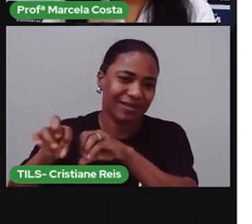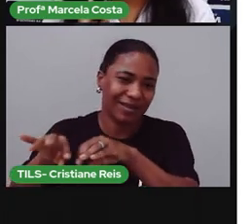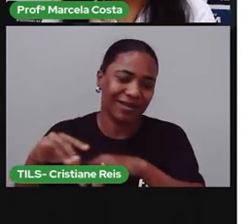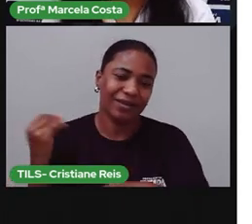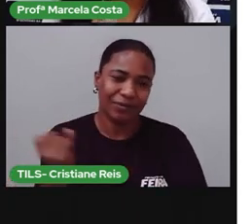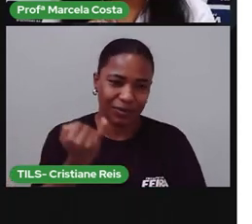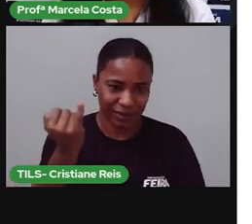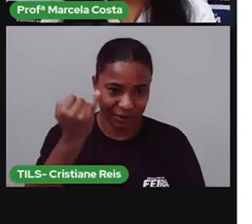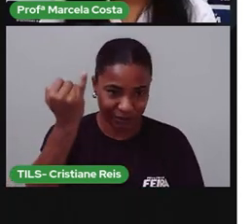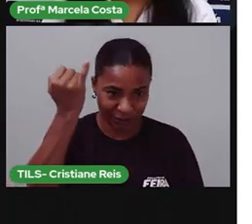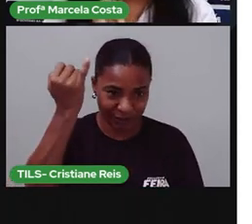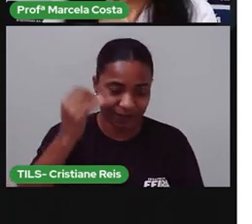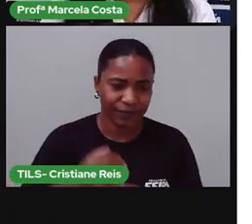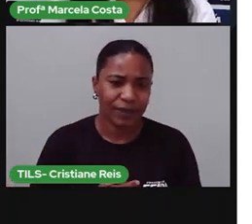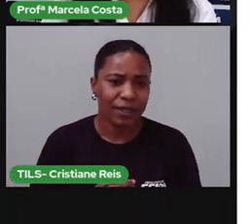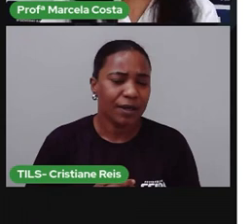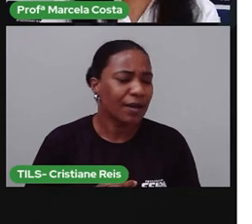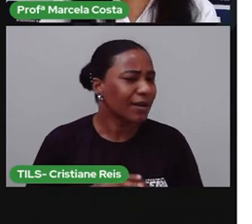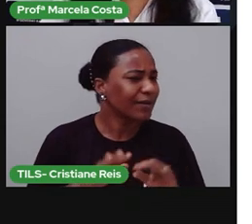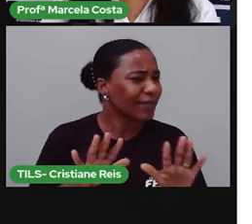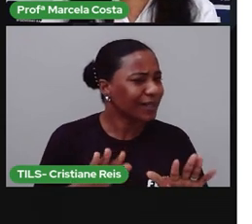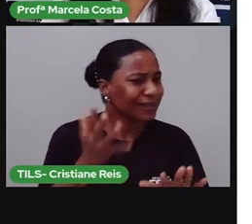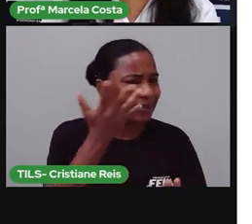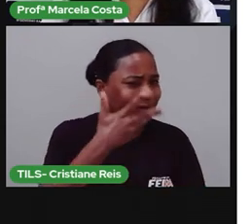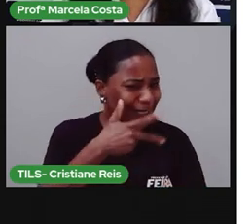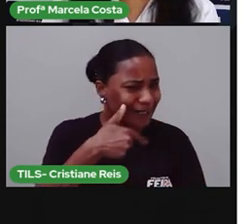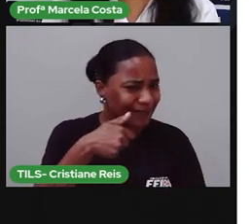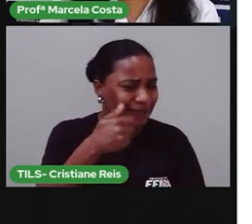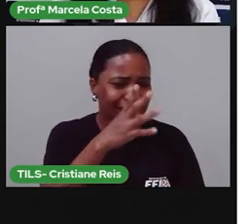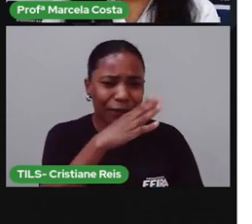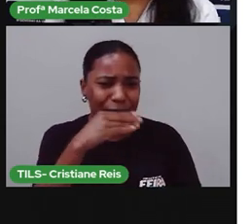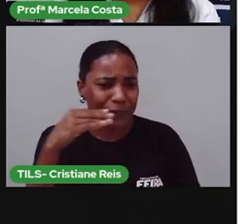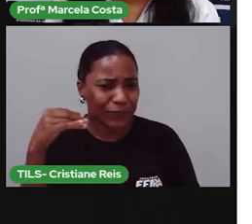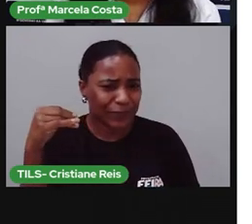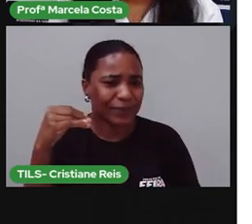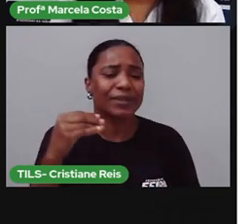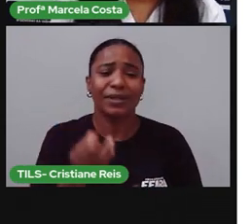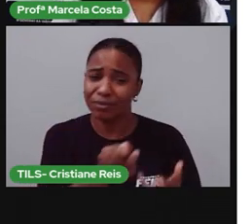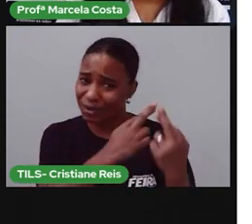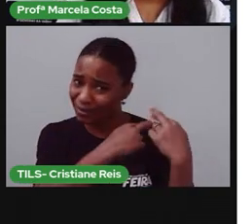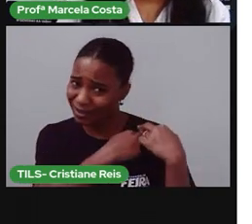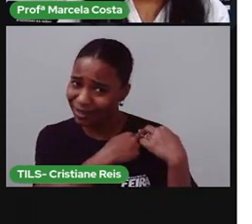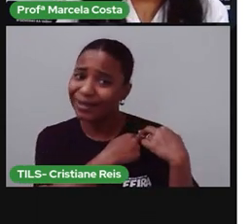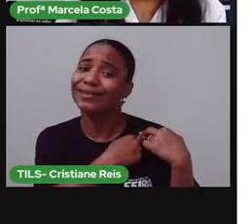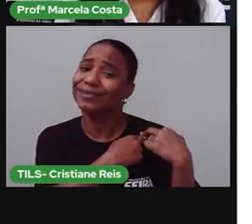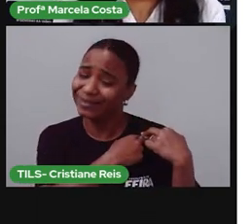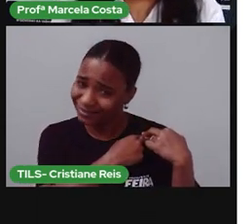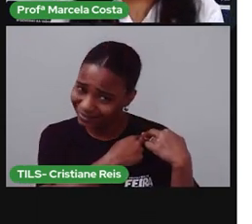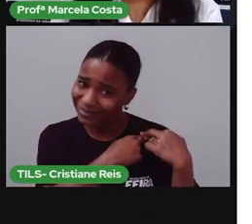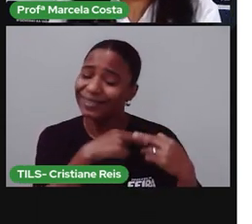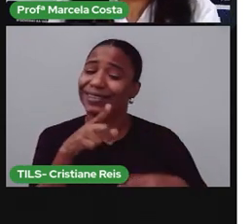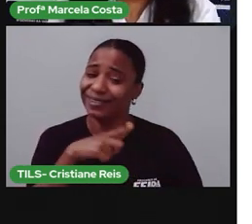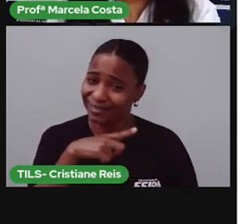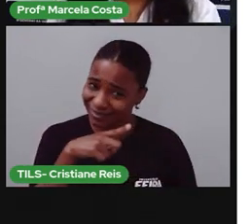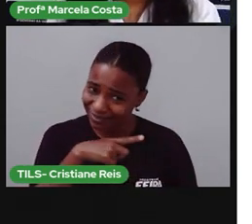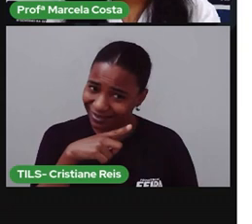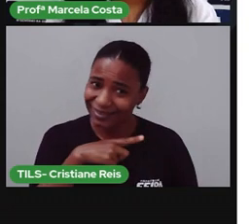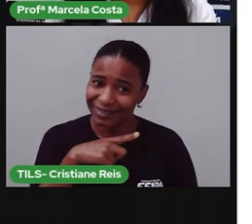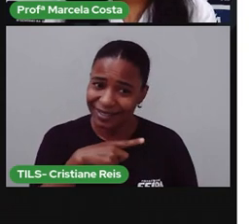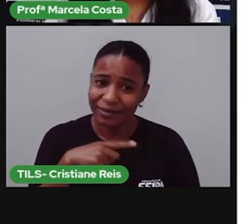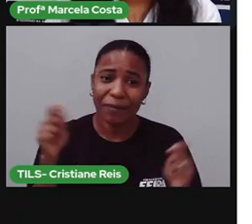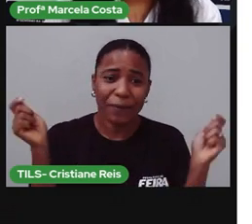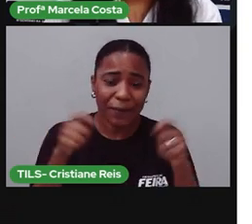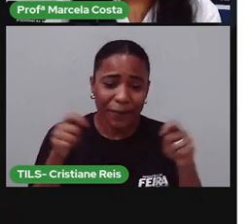Mas, crianças e adolescentes também têm responsabilidades. Crianças e adolescentes podem ser responsáveis pela